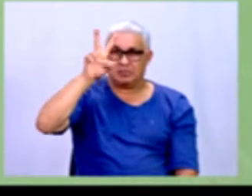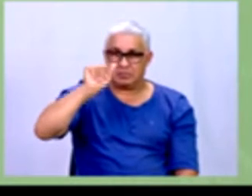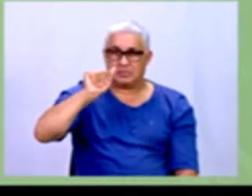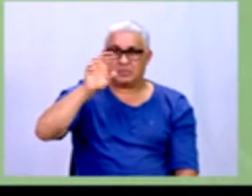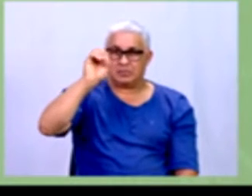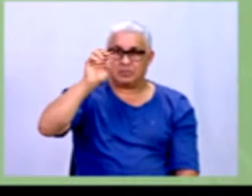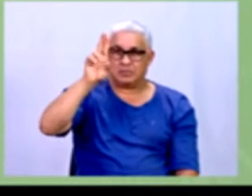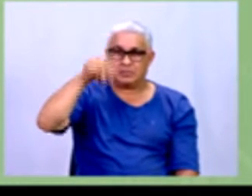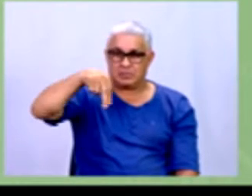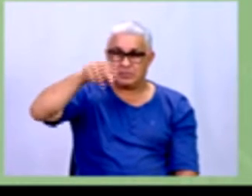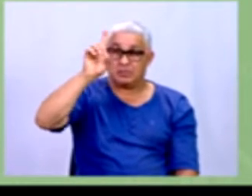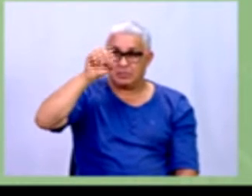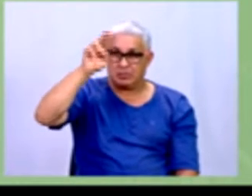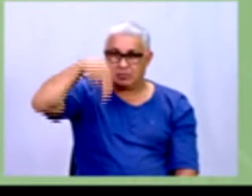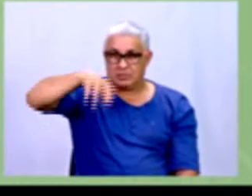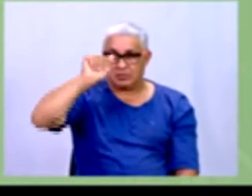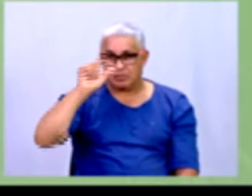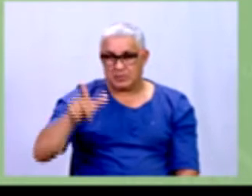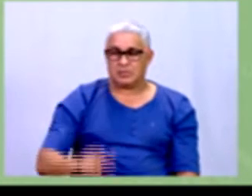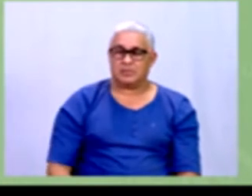Variável quantitativa discreta.